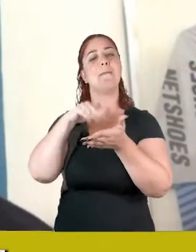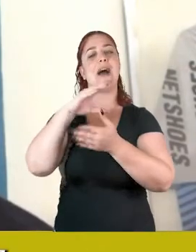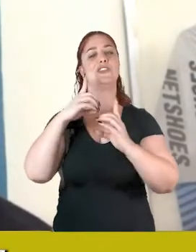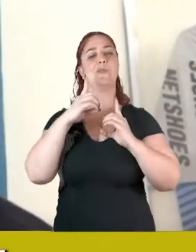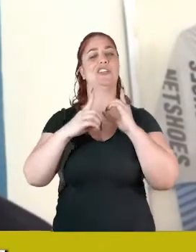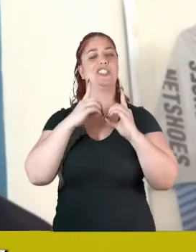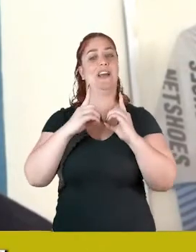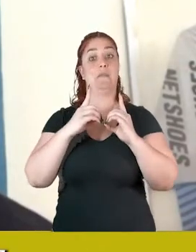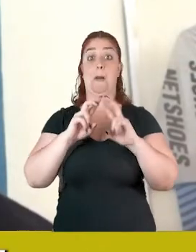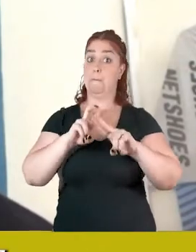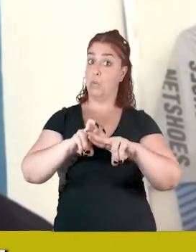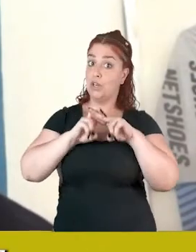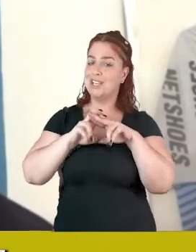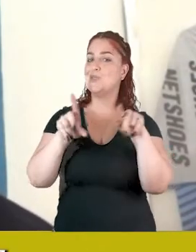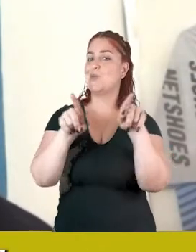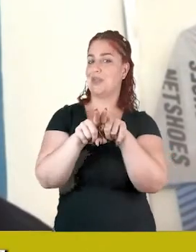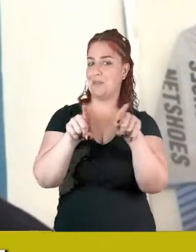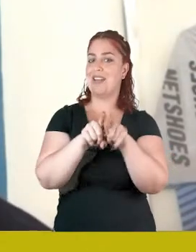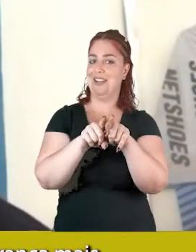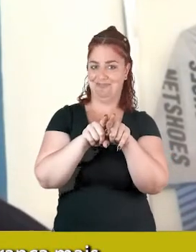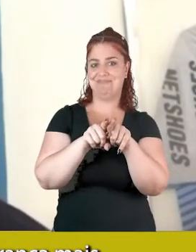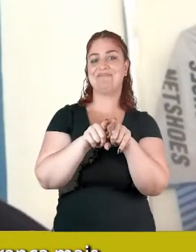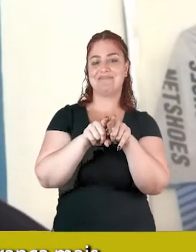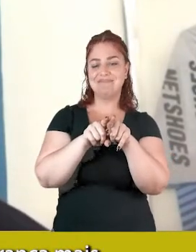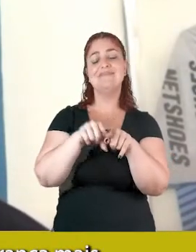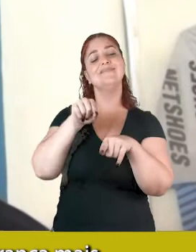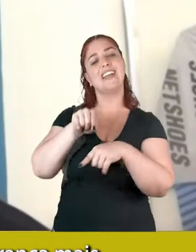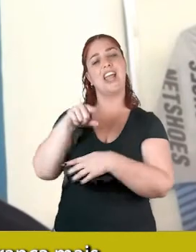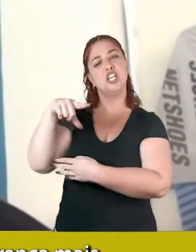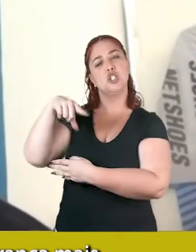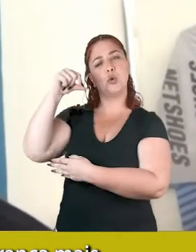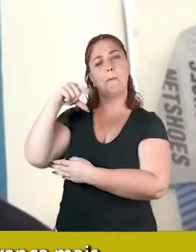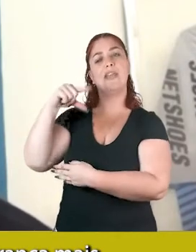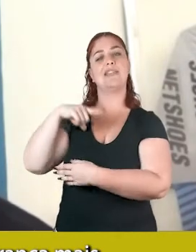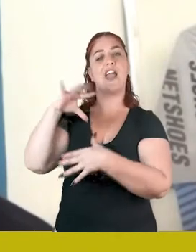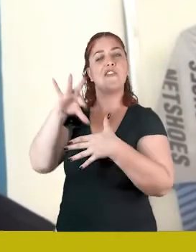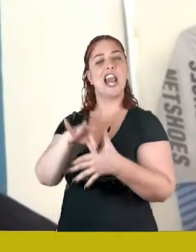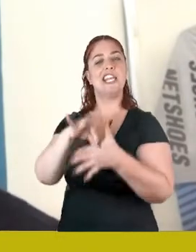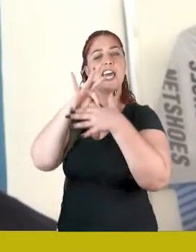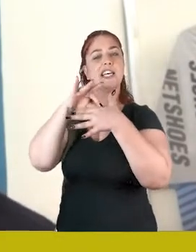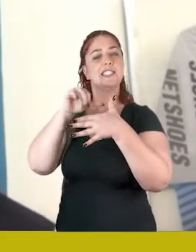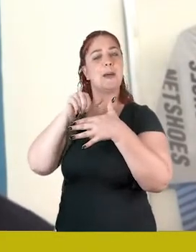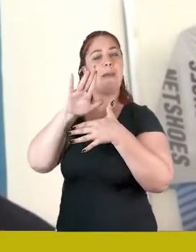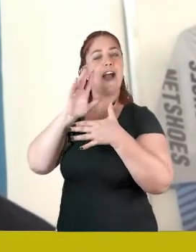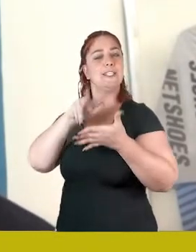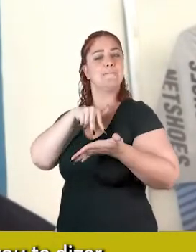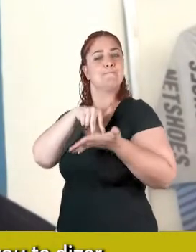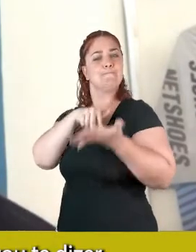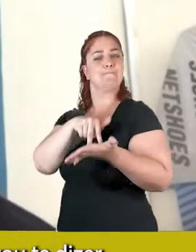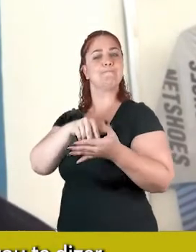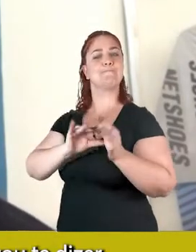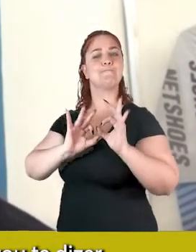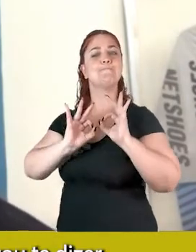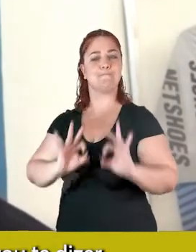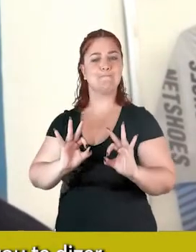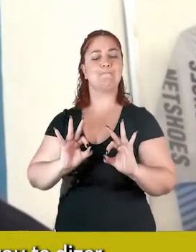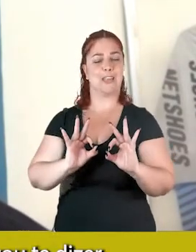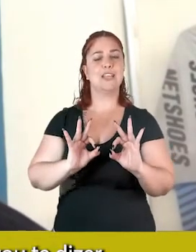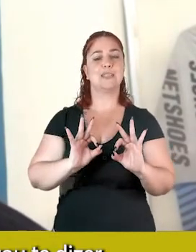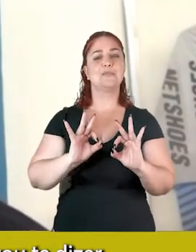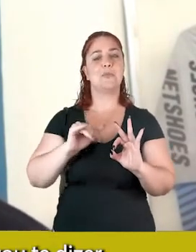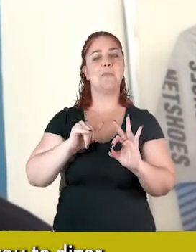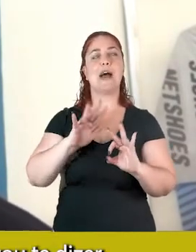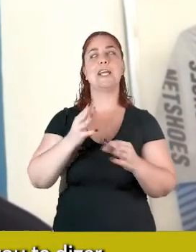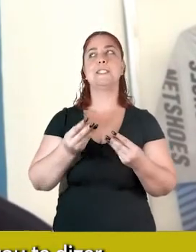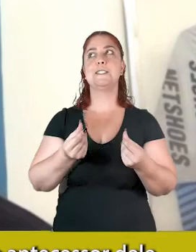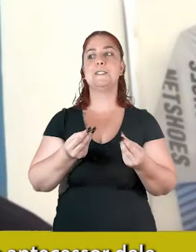por isso, talvez, ele tenha tido uma liderança mais, mais, como é que eu